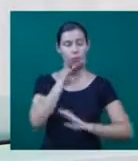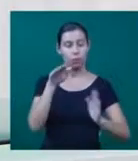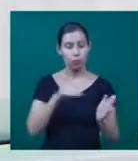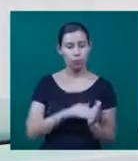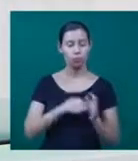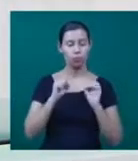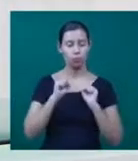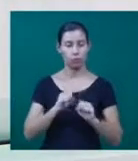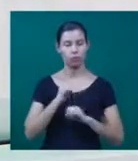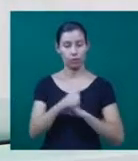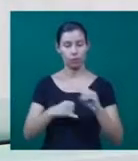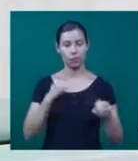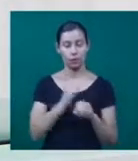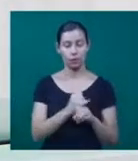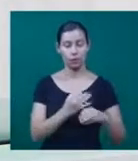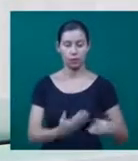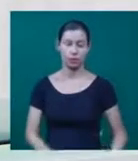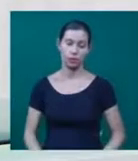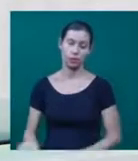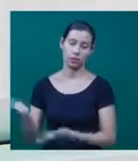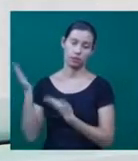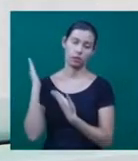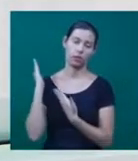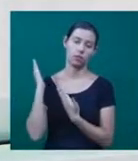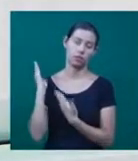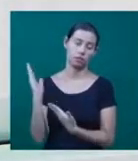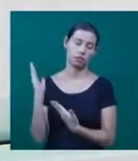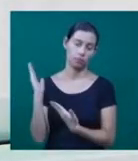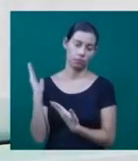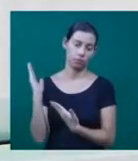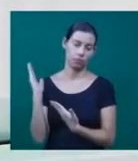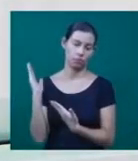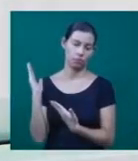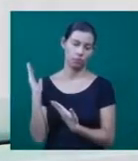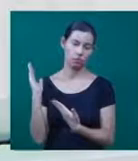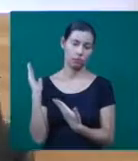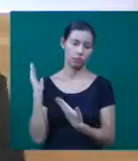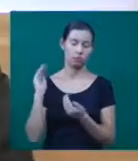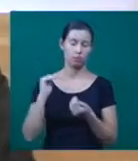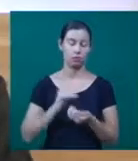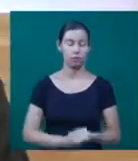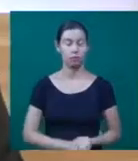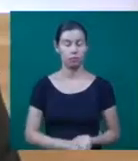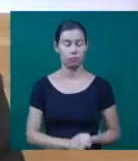acessados no www.ima.mg.gov.br.